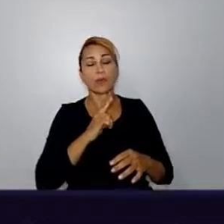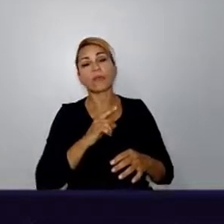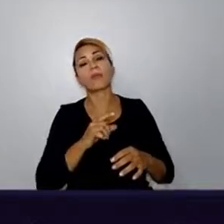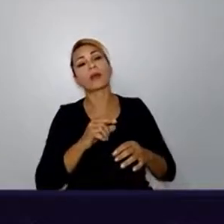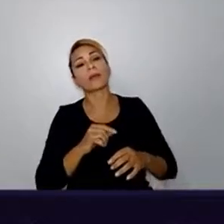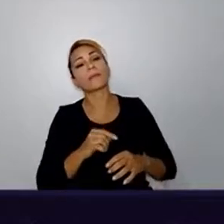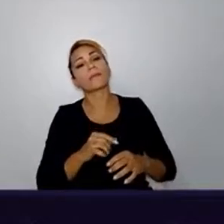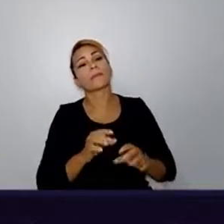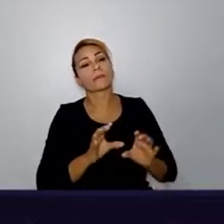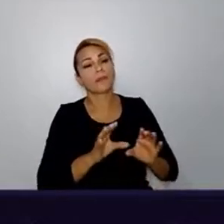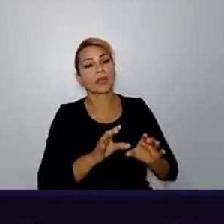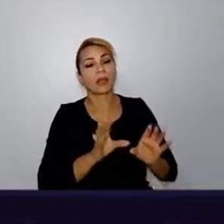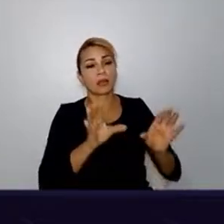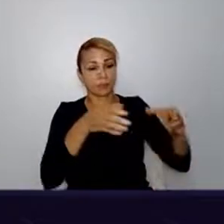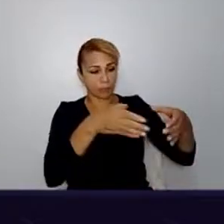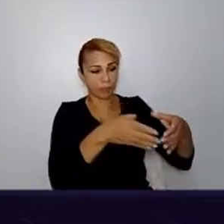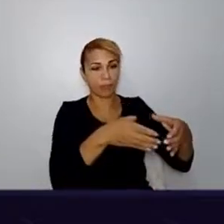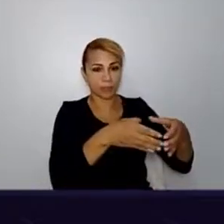eleições, que foi o meu pai,